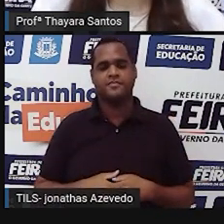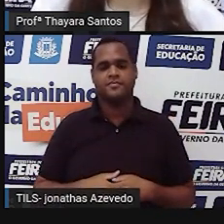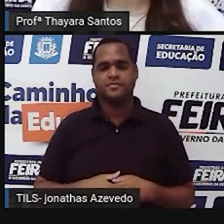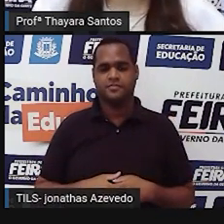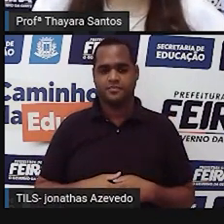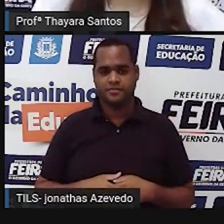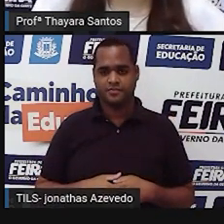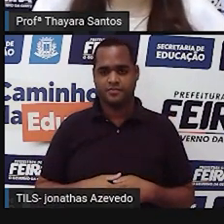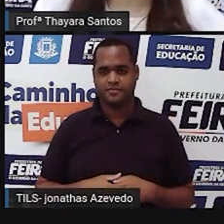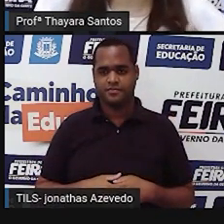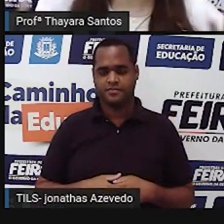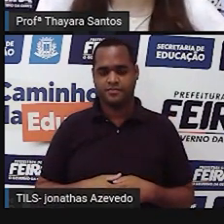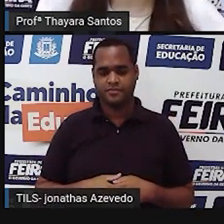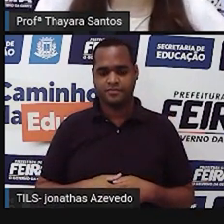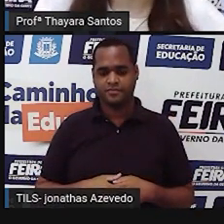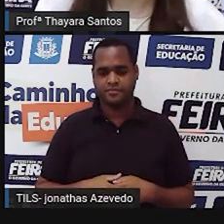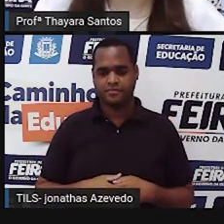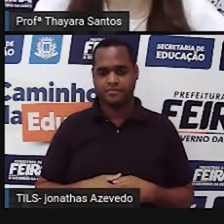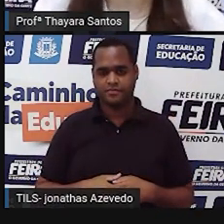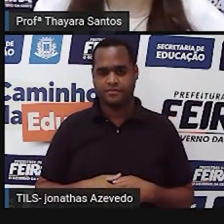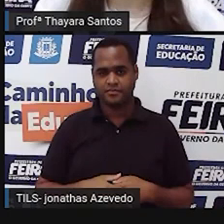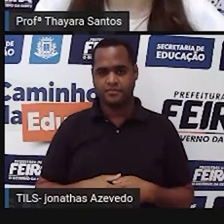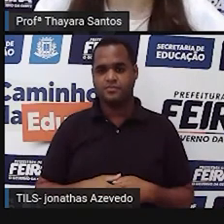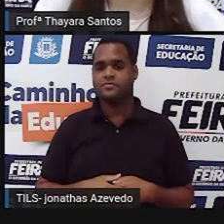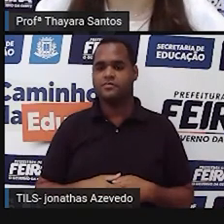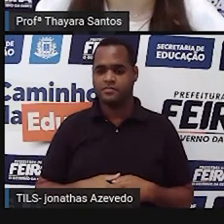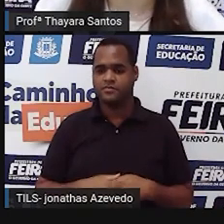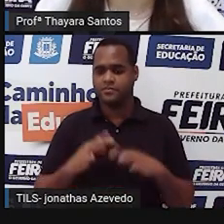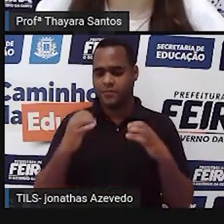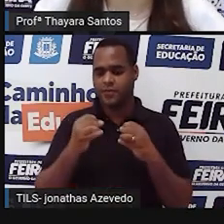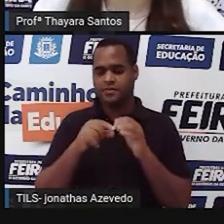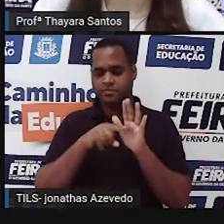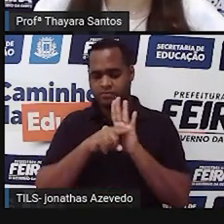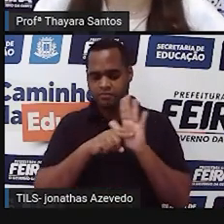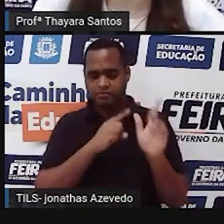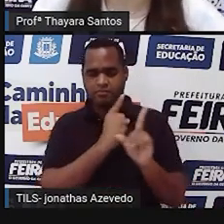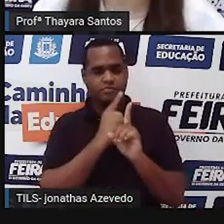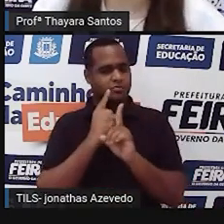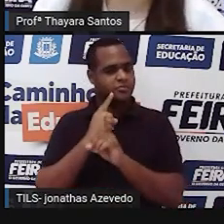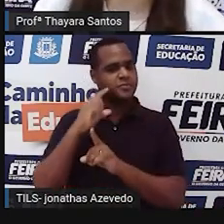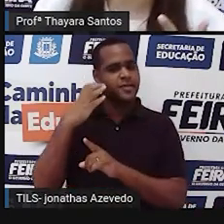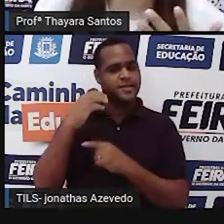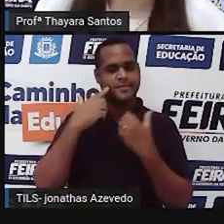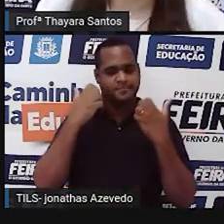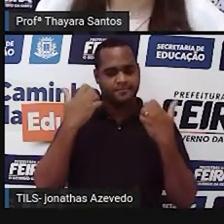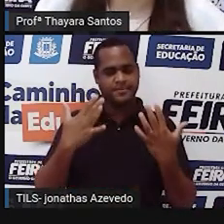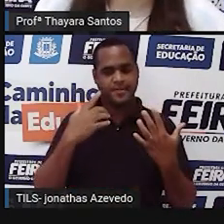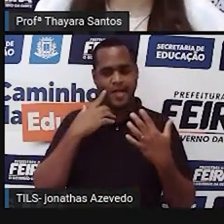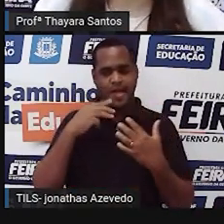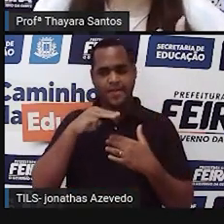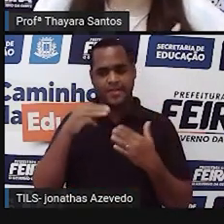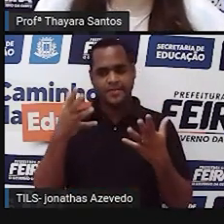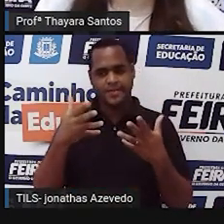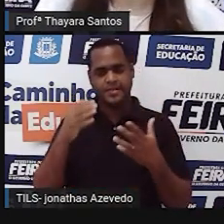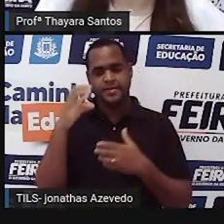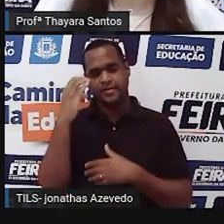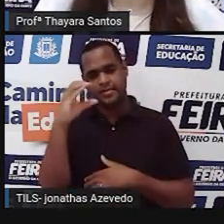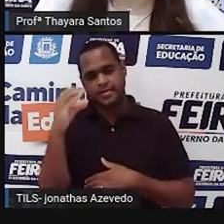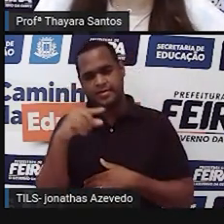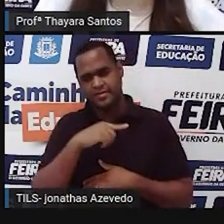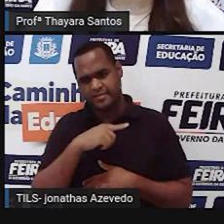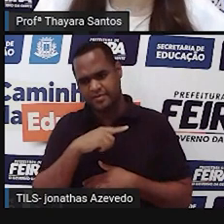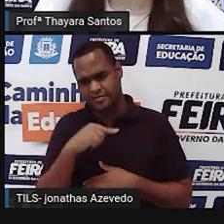Então, na ciência, todo conhecimento científico que é produzido, ele tem que seguir o método científico. E esse método